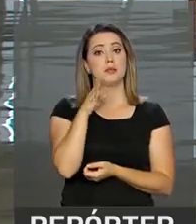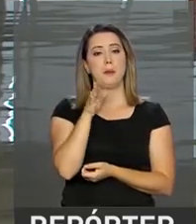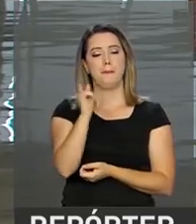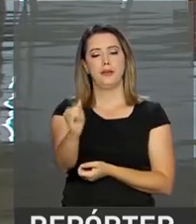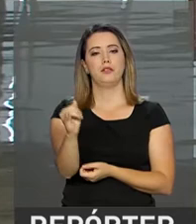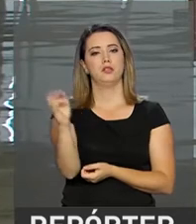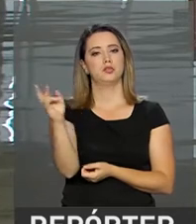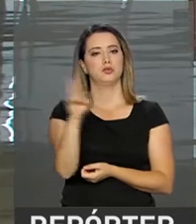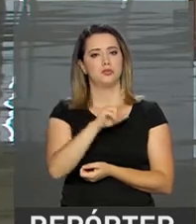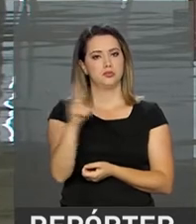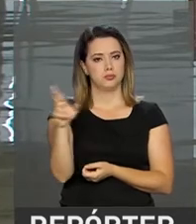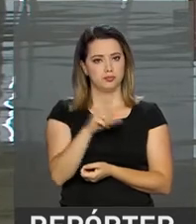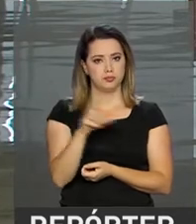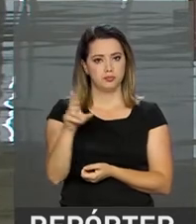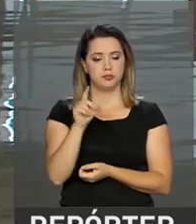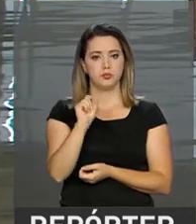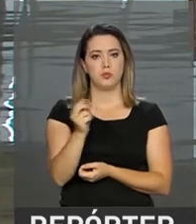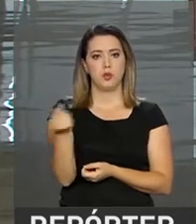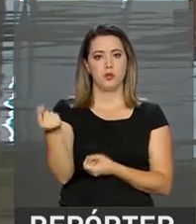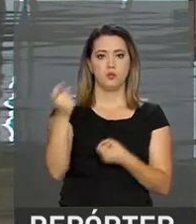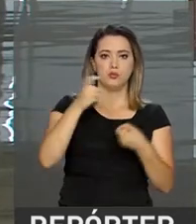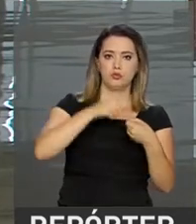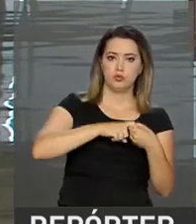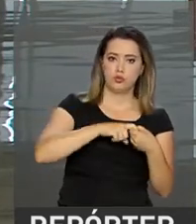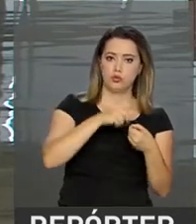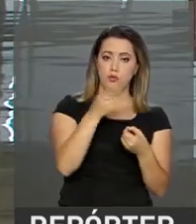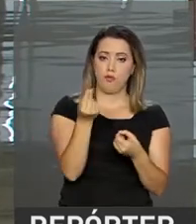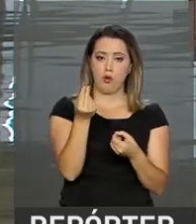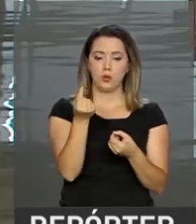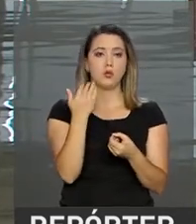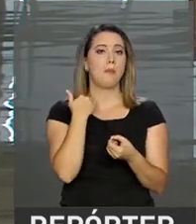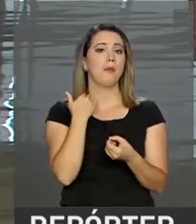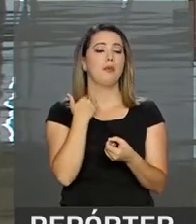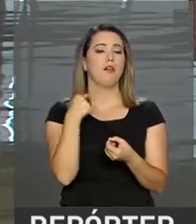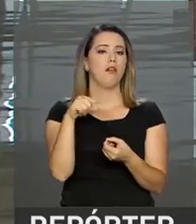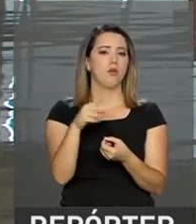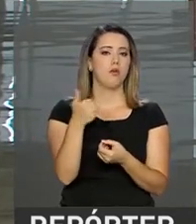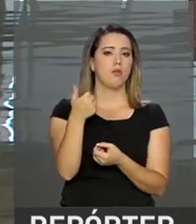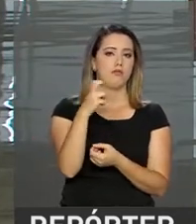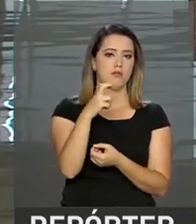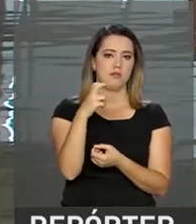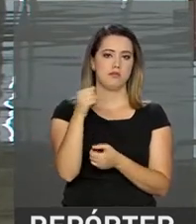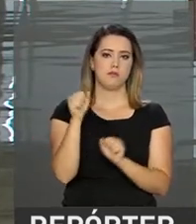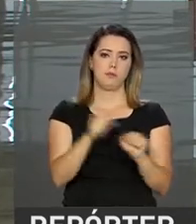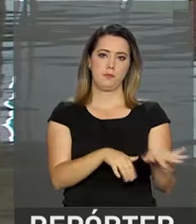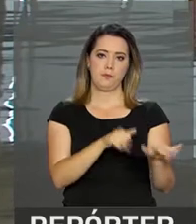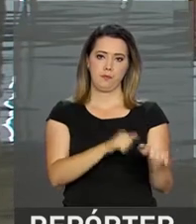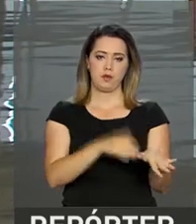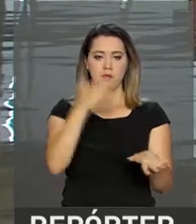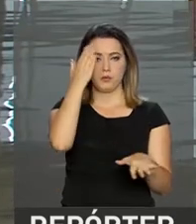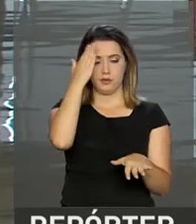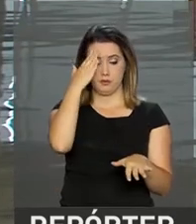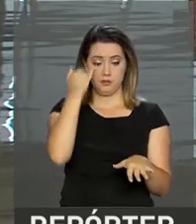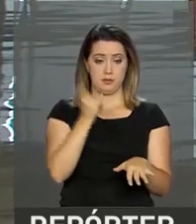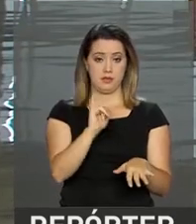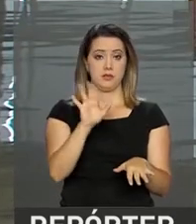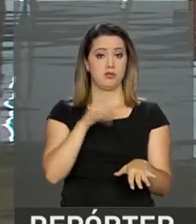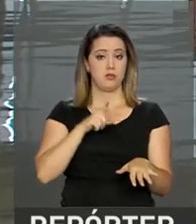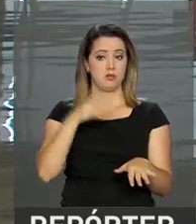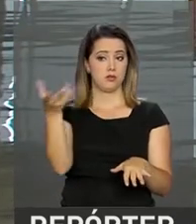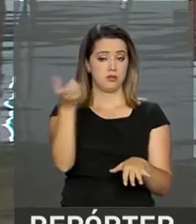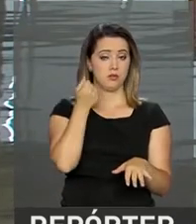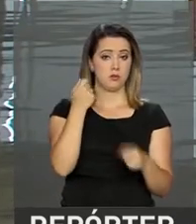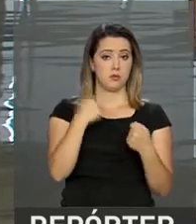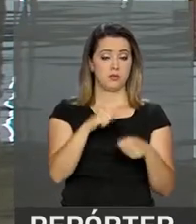e 700 milhões de reais. O dinheiro vai estar na conta do contribuinte no dia 15 de setembro. Para saber se está entre os contemplados,